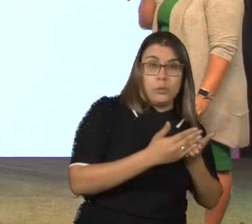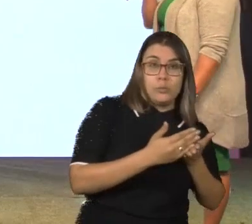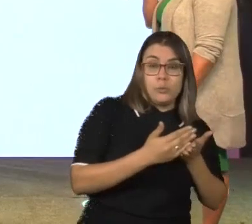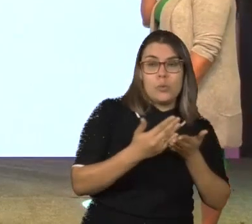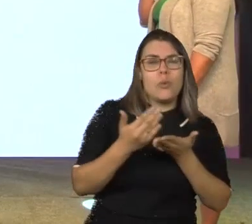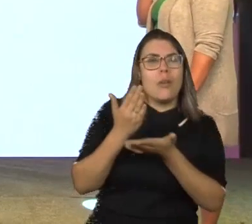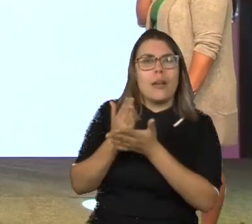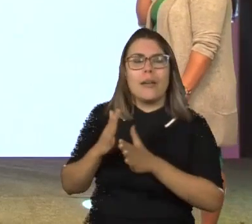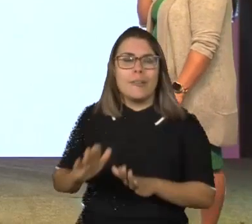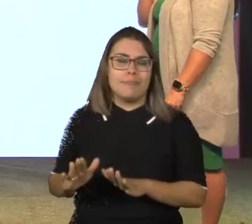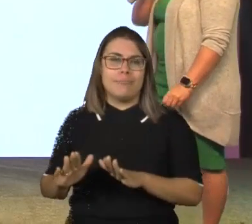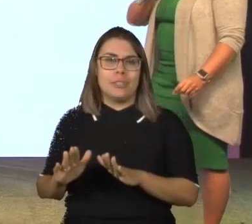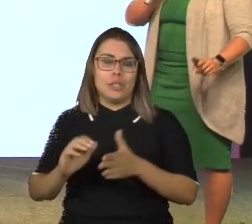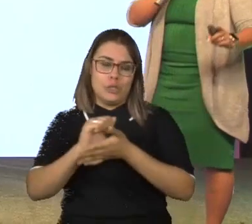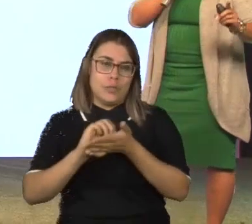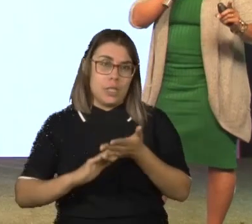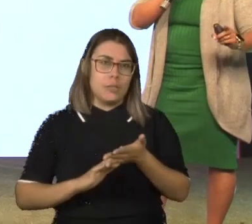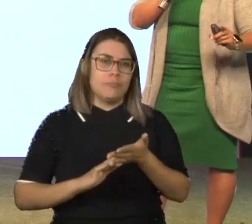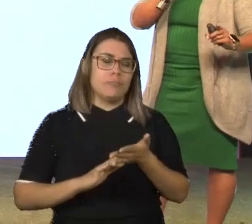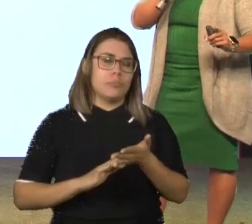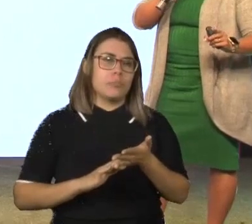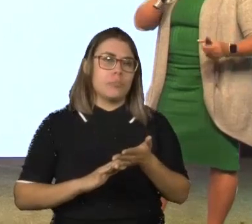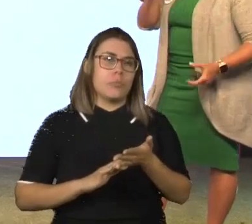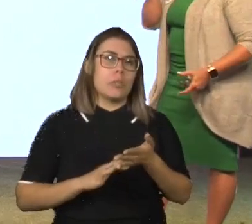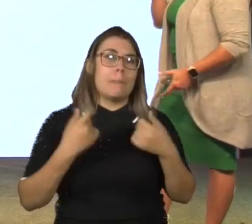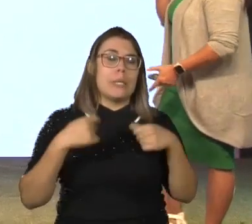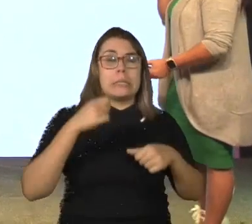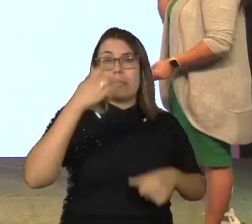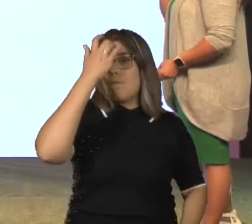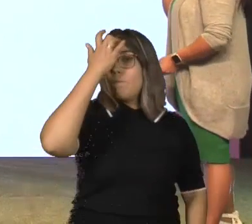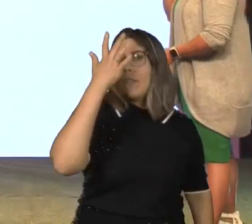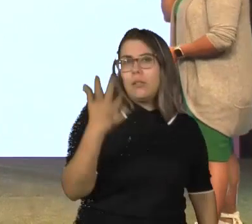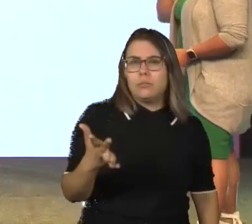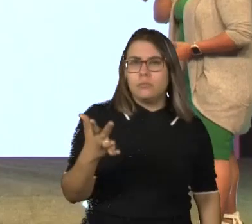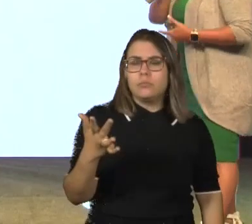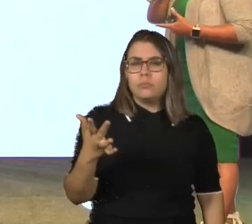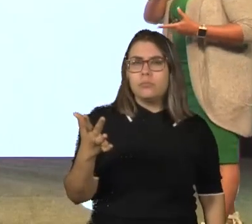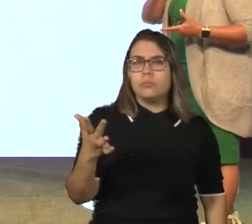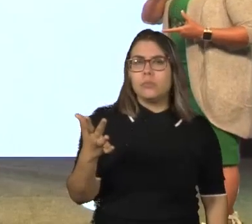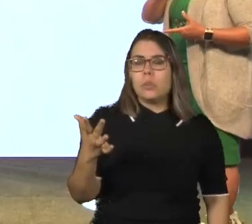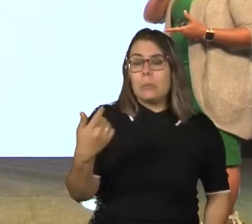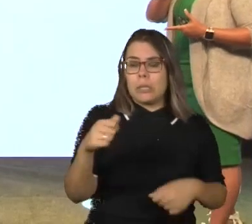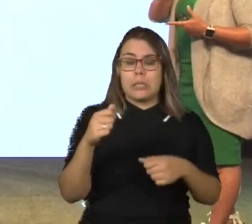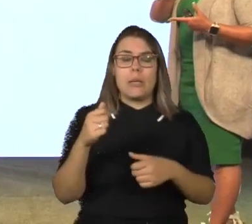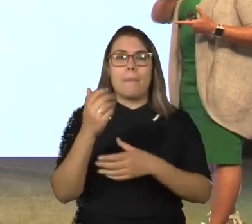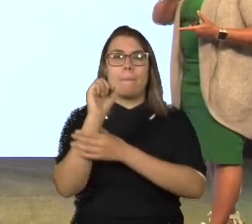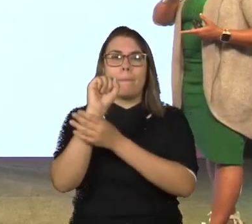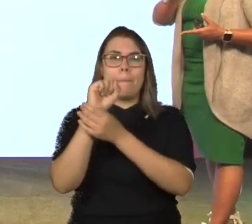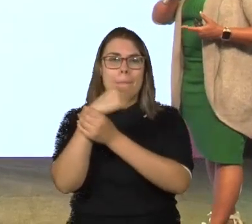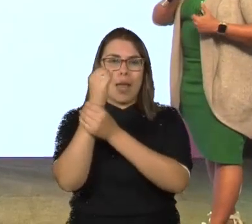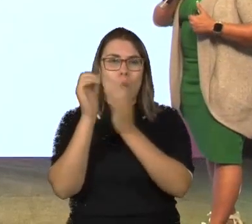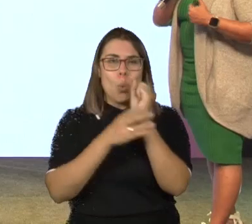término da atividade. De fácil manuseio. No contexto de coordenação motora em